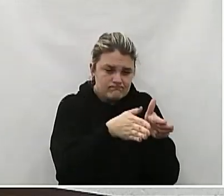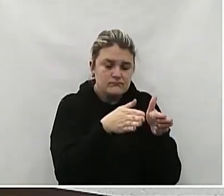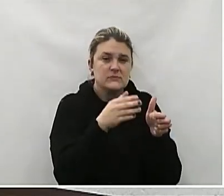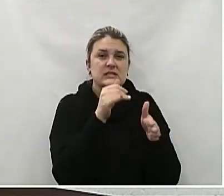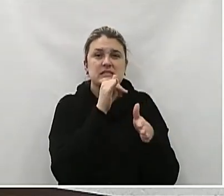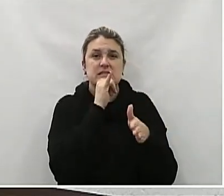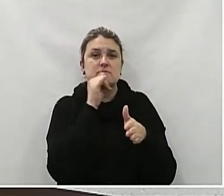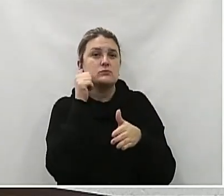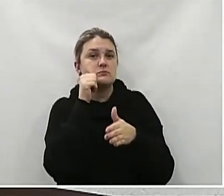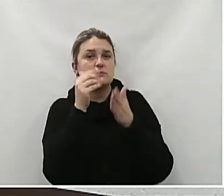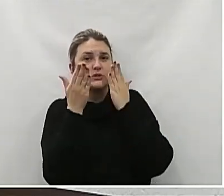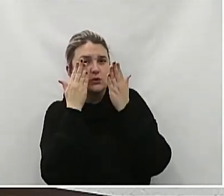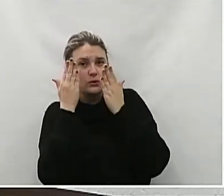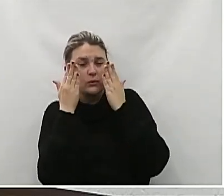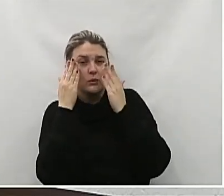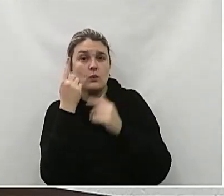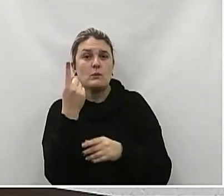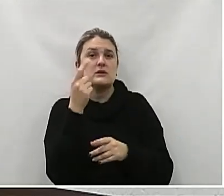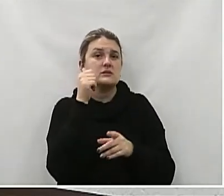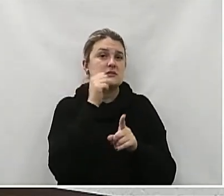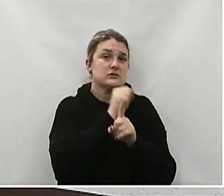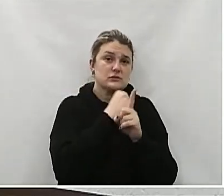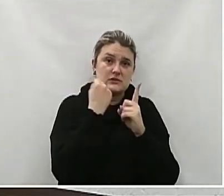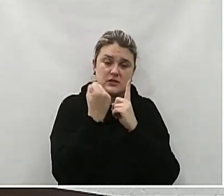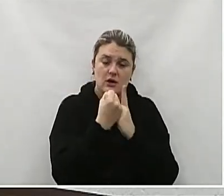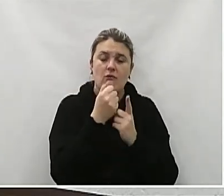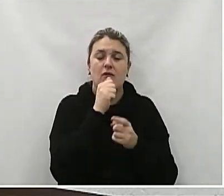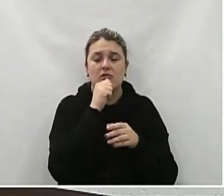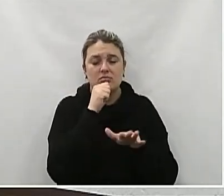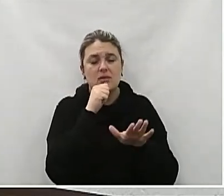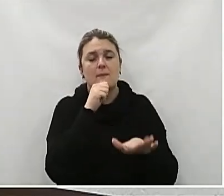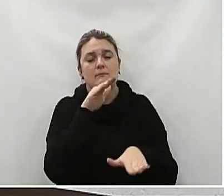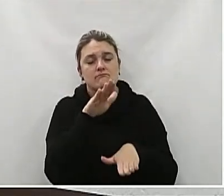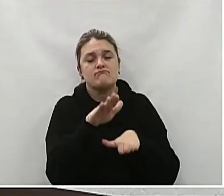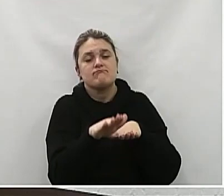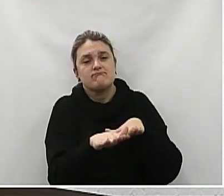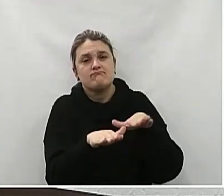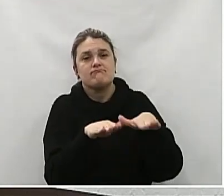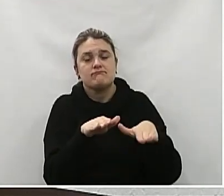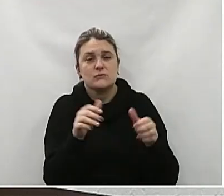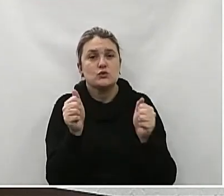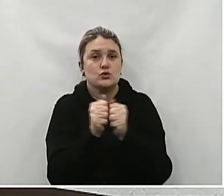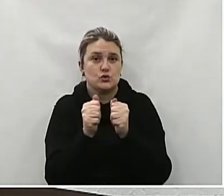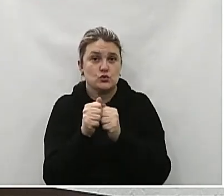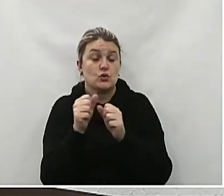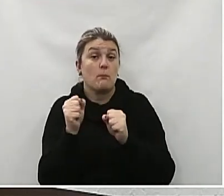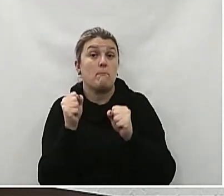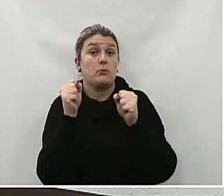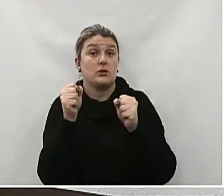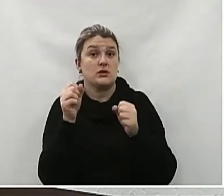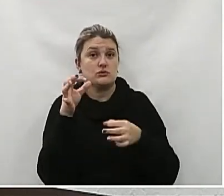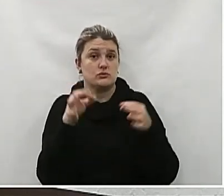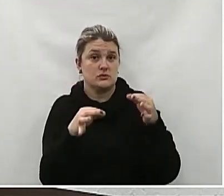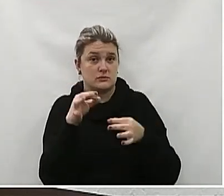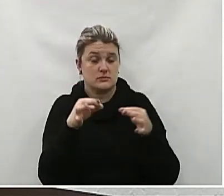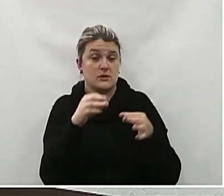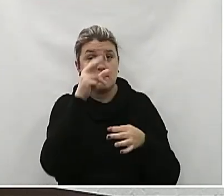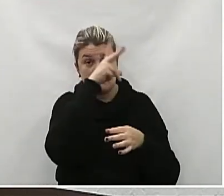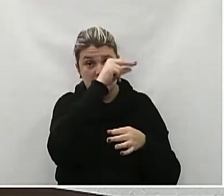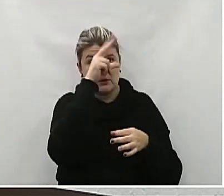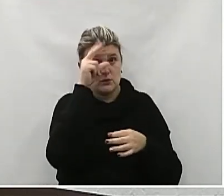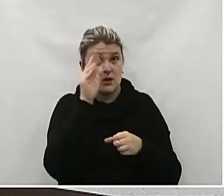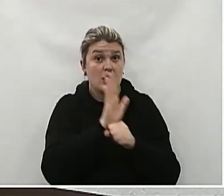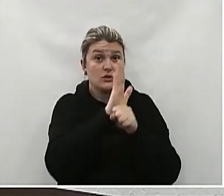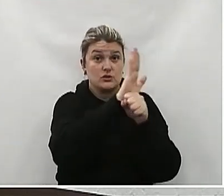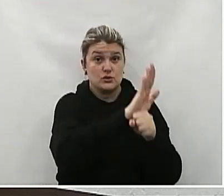psicóloga e uma assistente social Isso nós estamos ainda engatinhando com o Poder Judiciário Já temos a Prefeitura auxiliando com